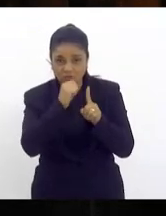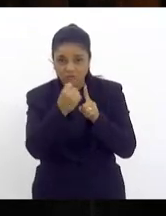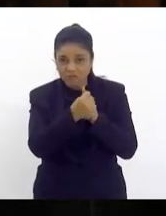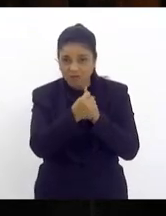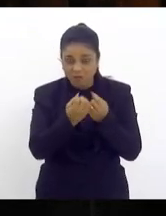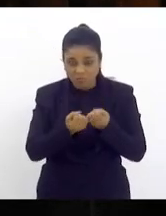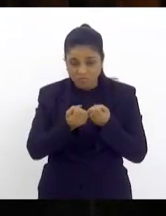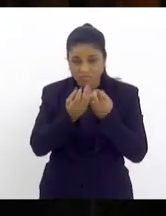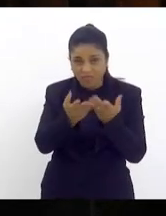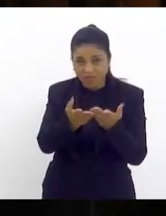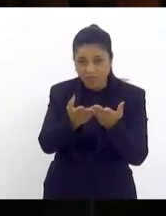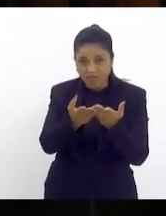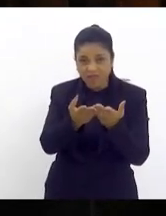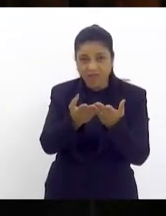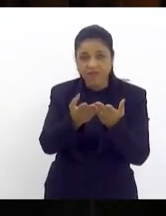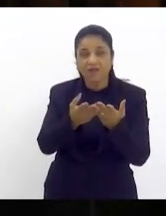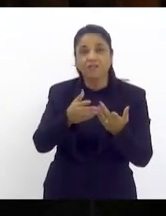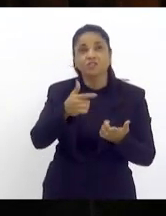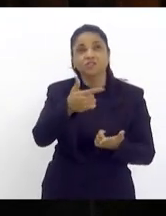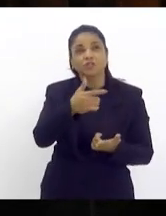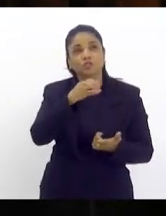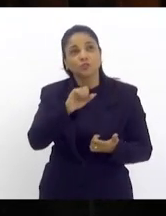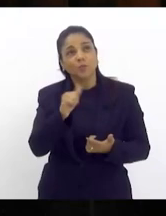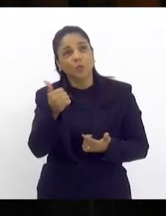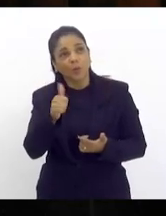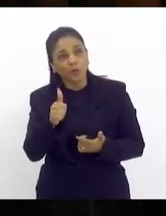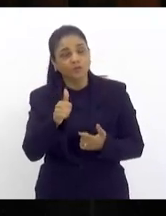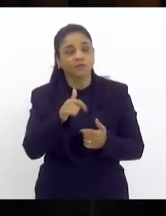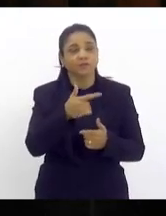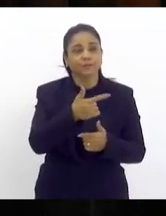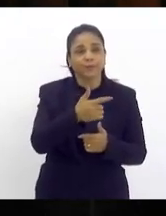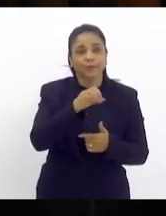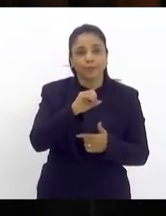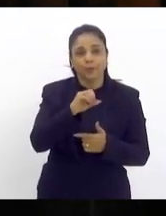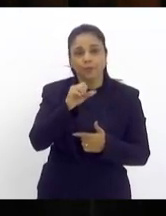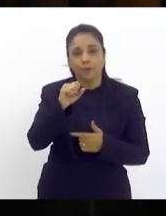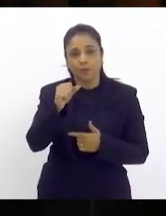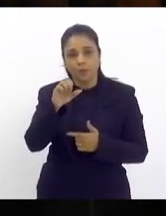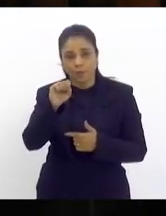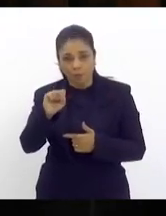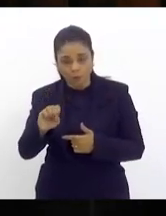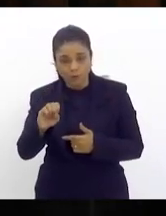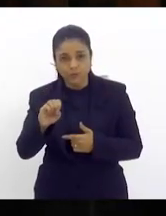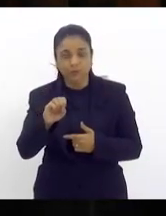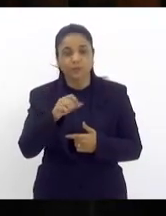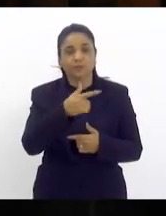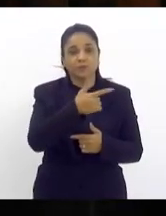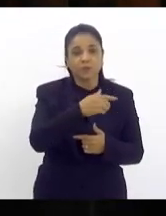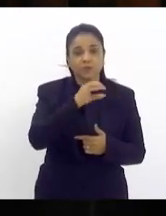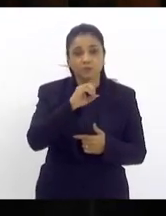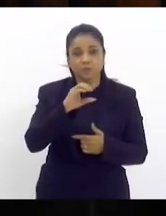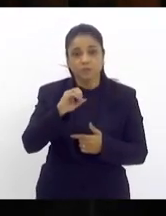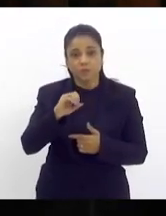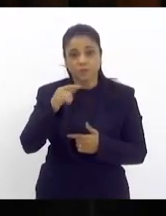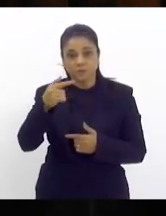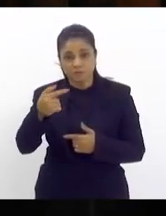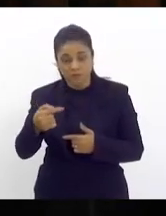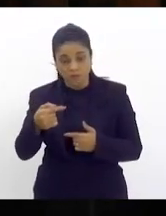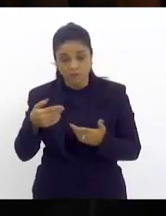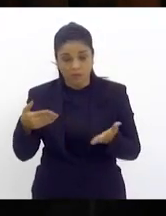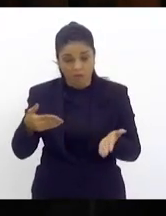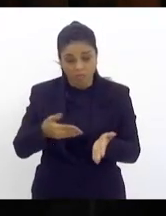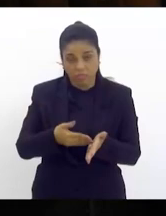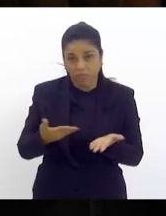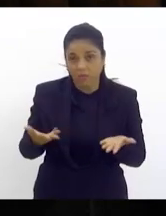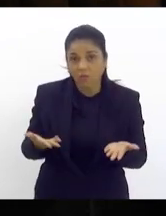concedido 2011 2008 2007 que se perpetuam até os dias de